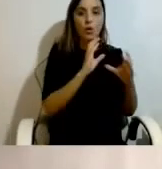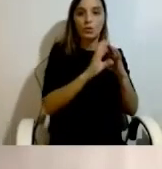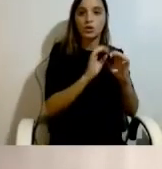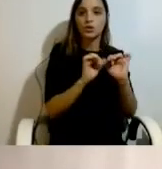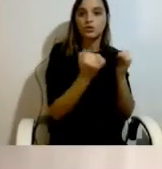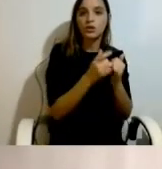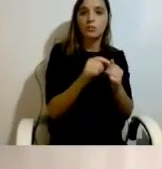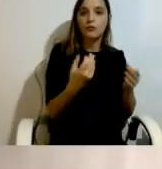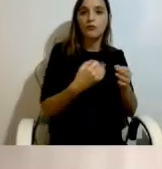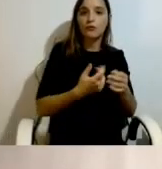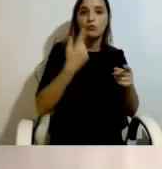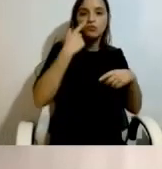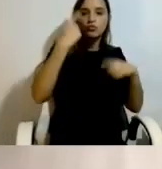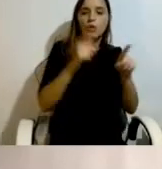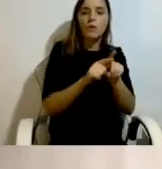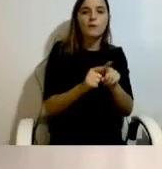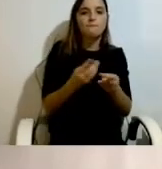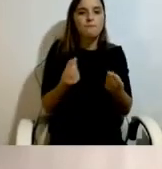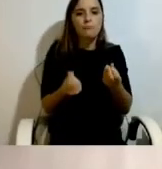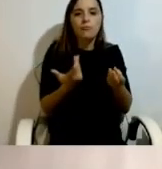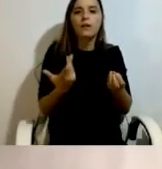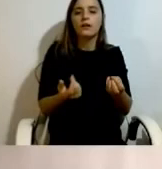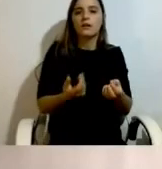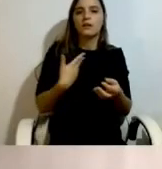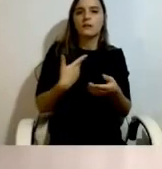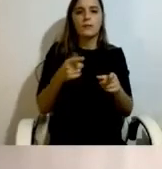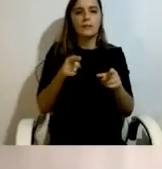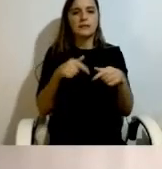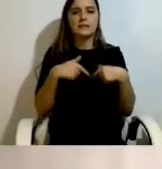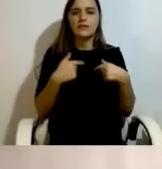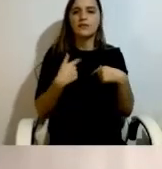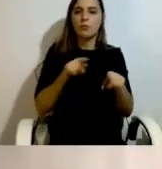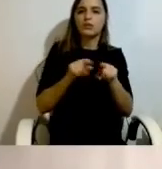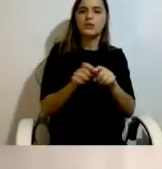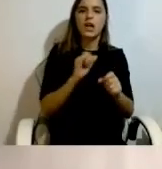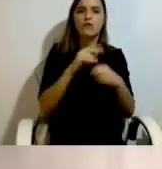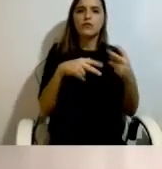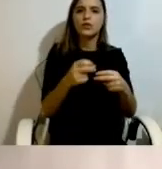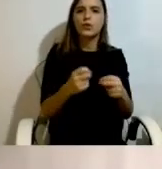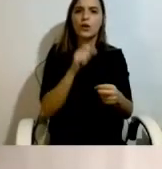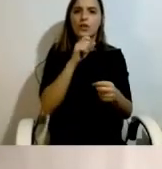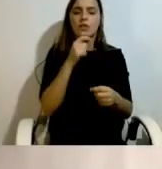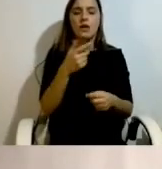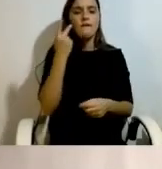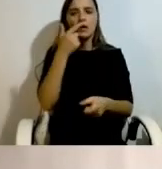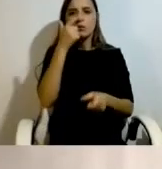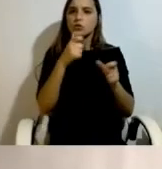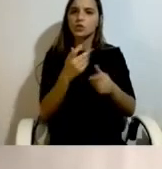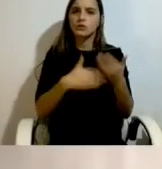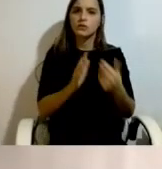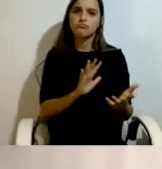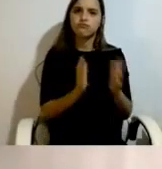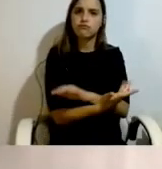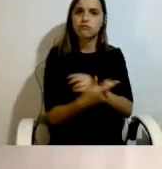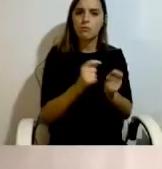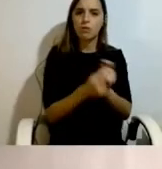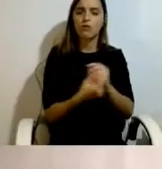relutante em noticiar esta iniciativa política inovadora e revolucionadora da vida das pessoas com deficiência em Portugal, pela sua falta de